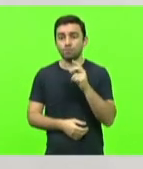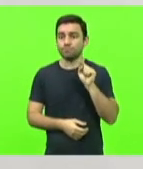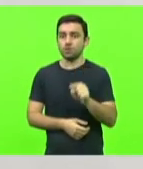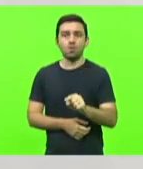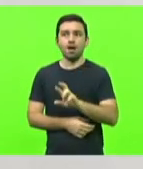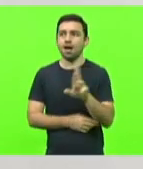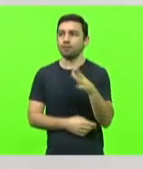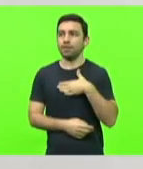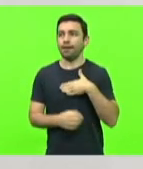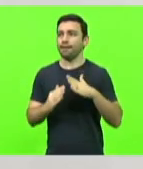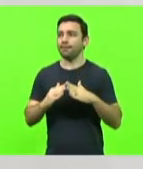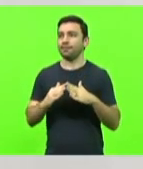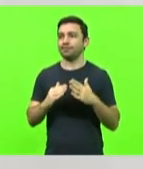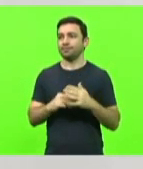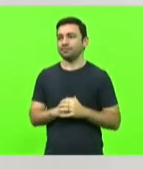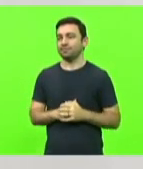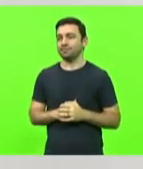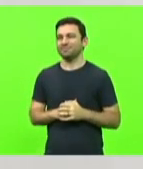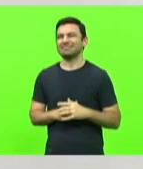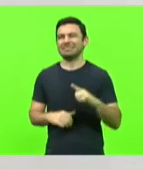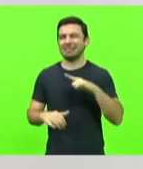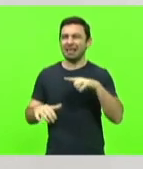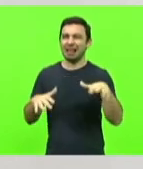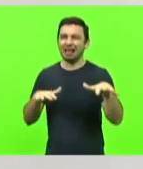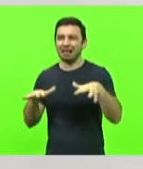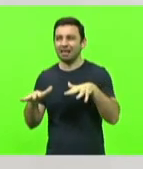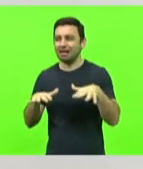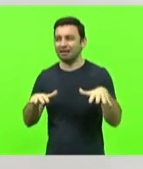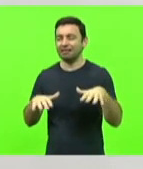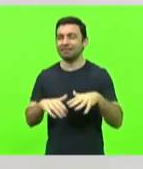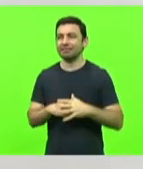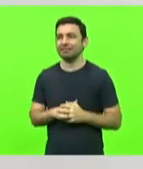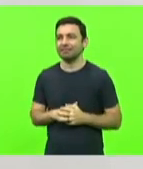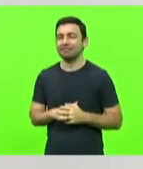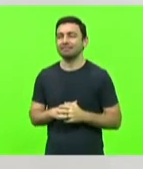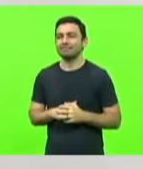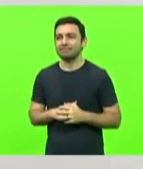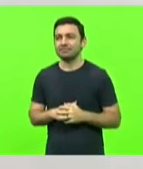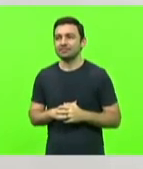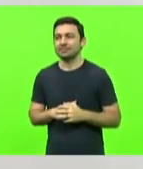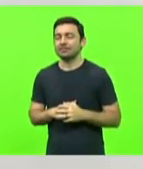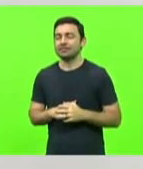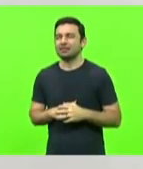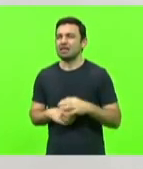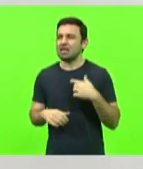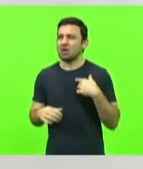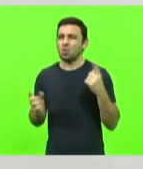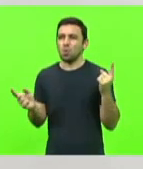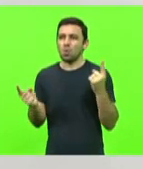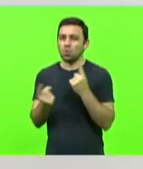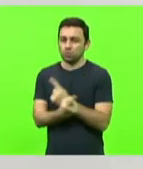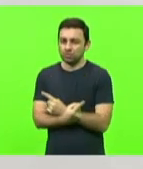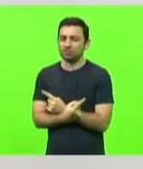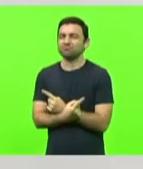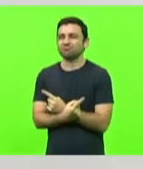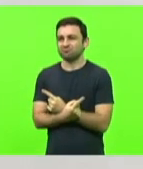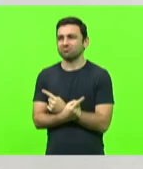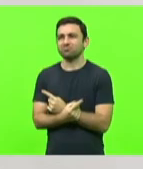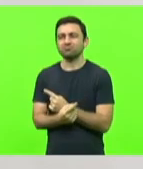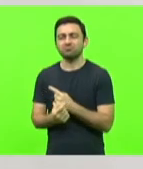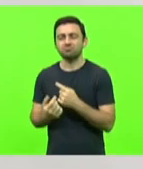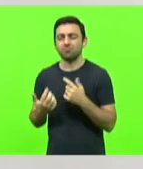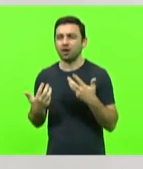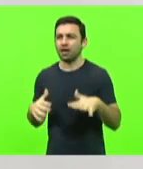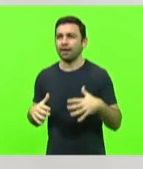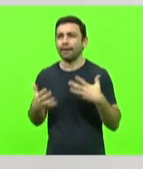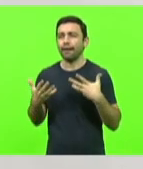realmente vê uma manipulação muito grande, é, eu sou totalmente contrário que a gente puder mobilizar, se quiserem mandar